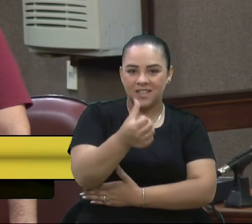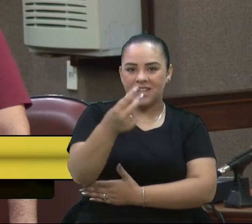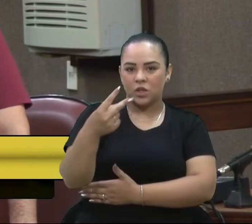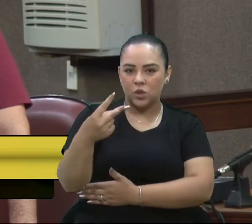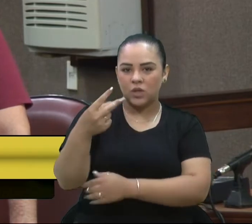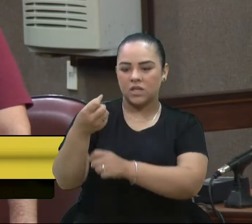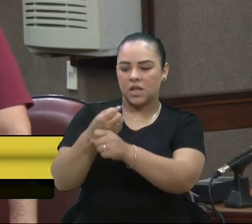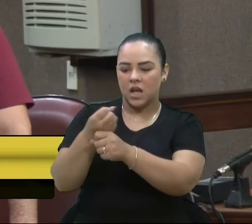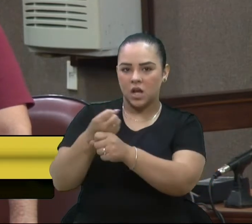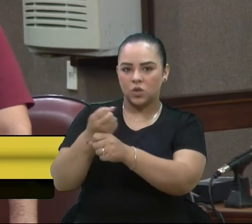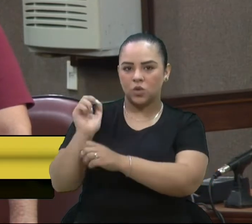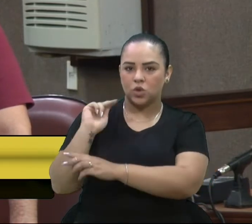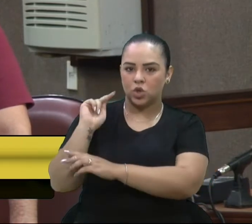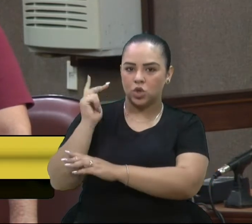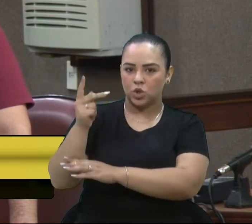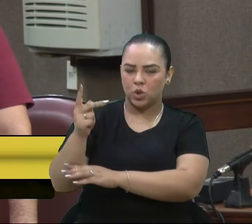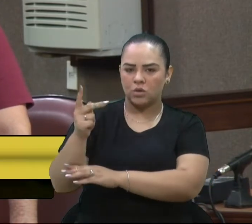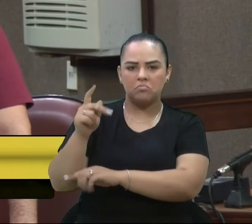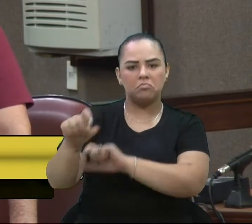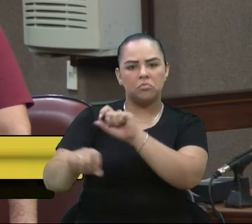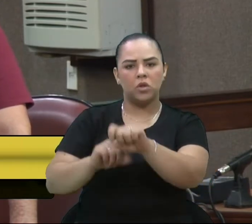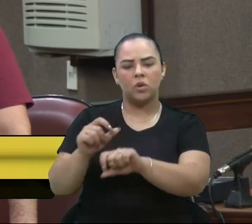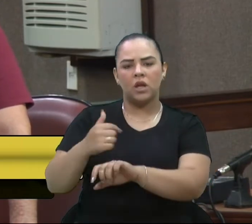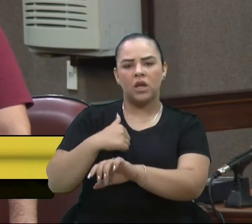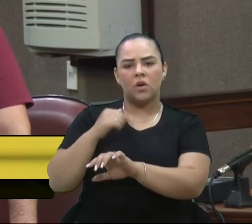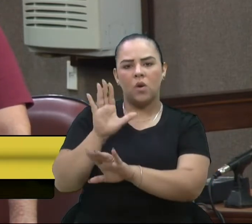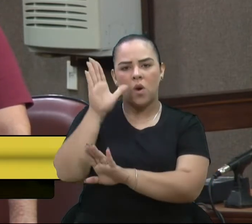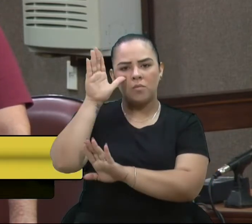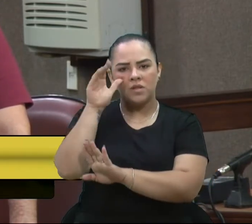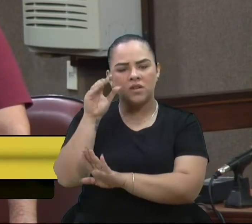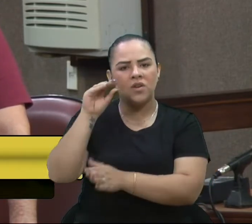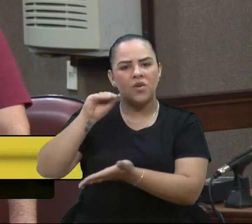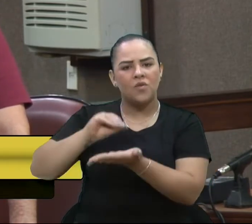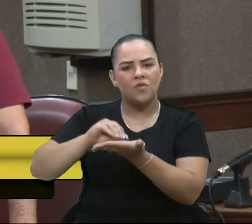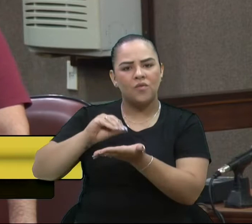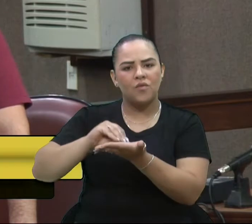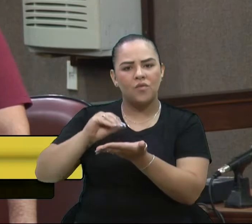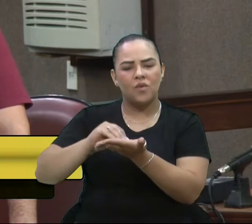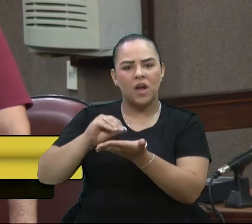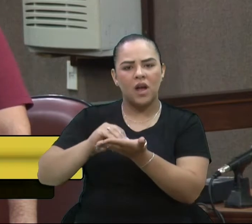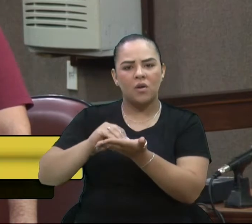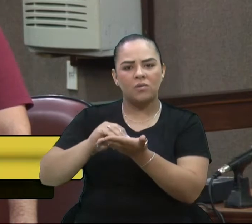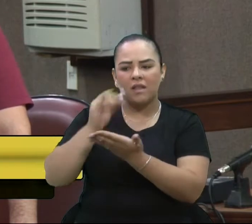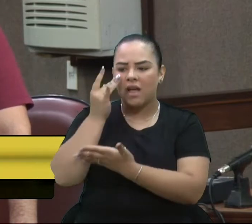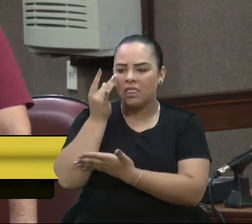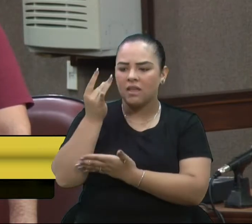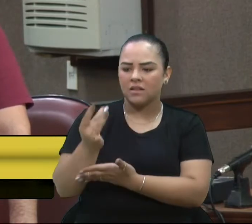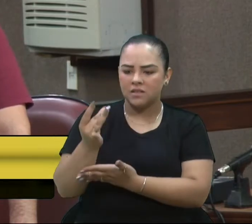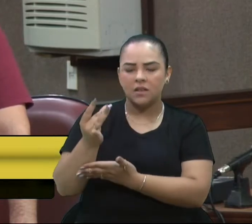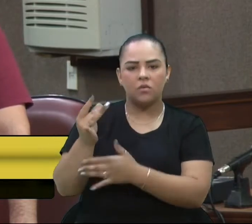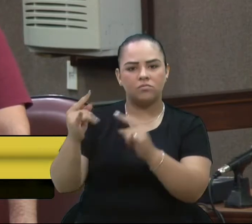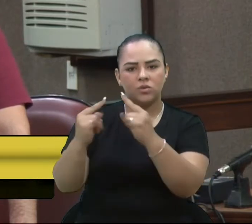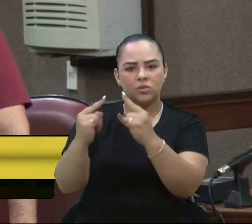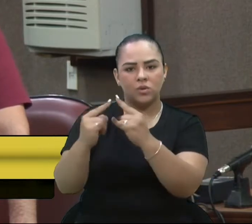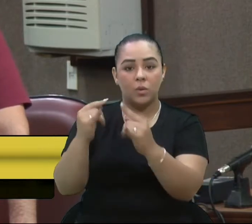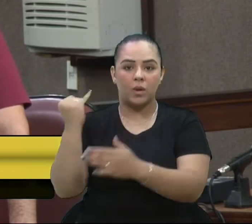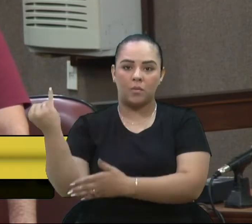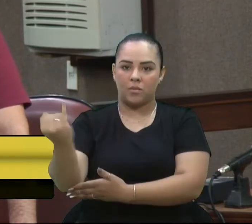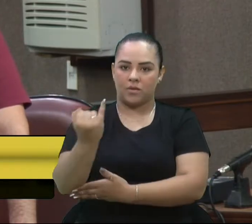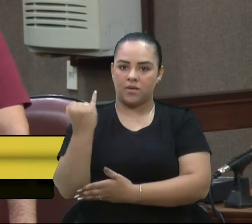de história, e o que eu observo é uma falta de atenção a essa instituição tão importante. Recentemente,